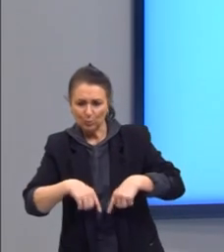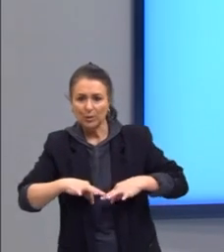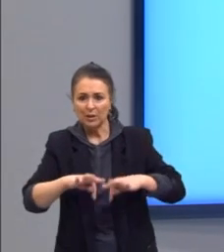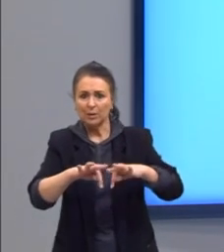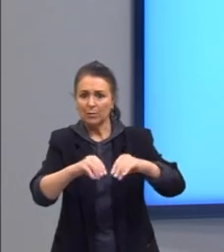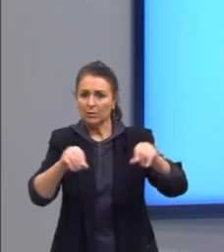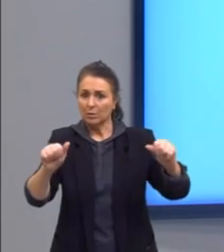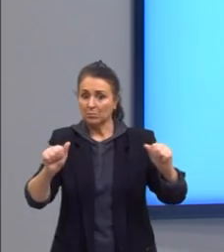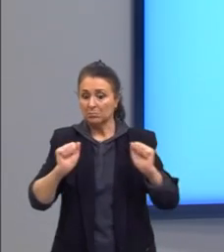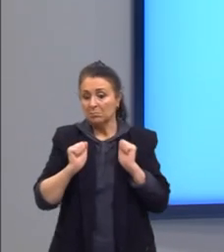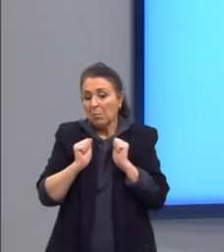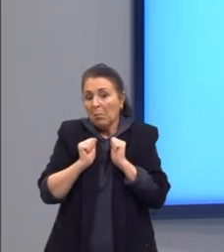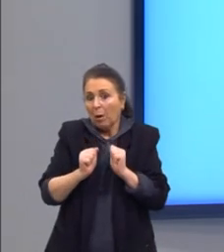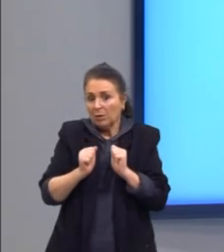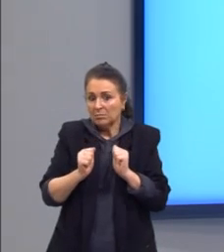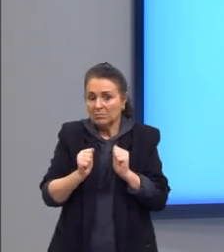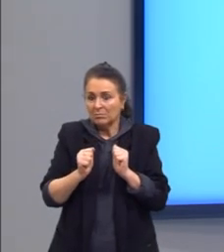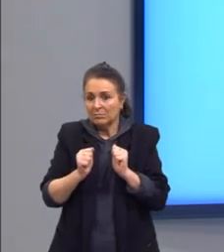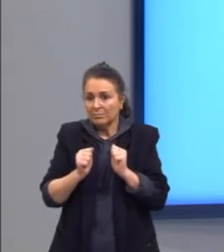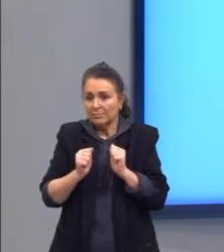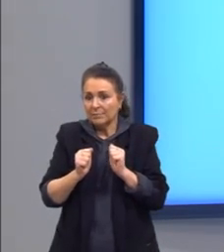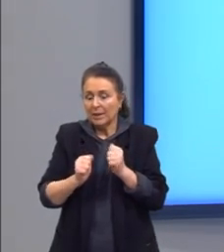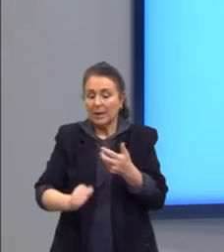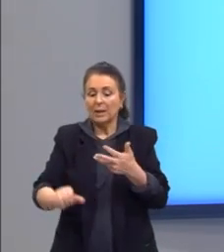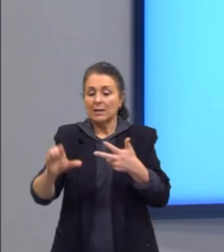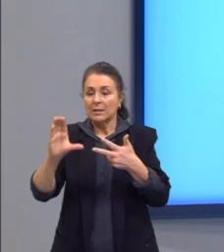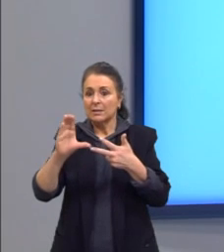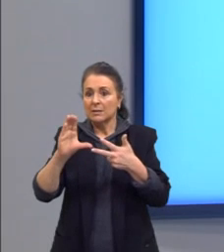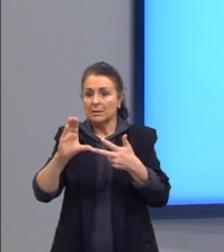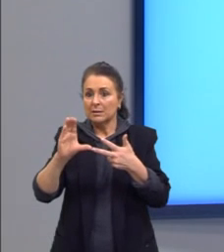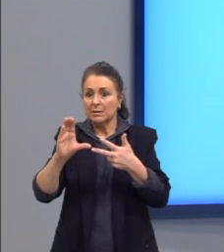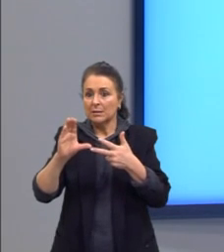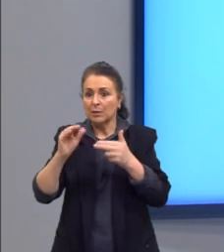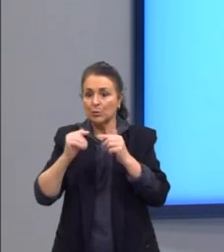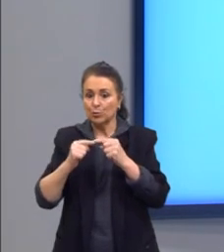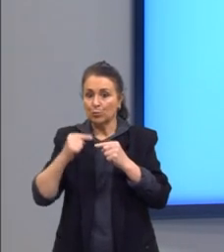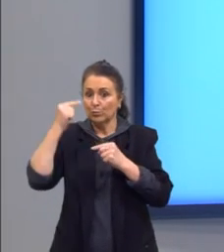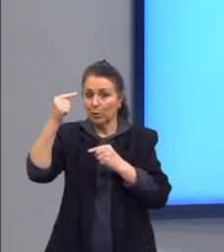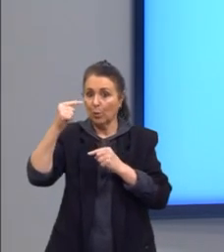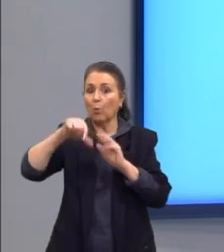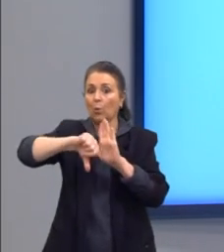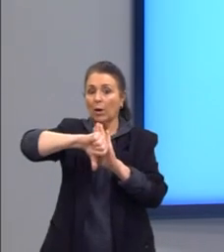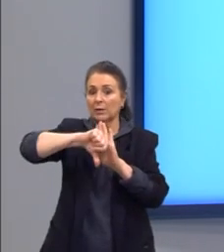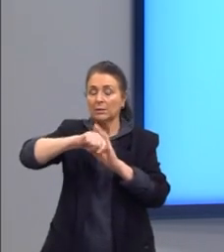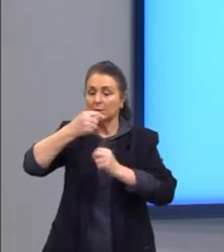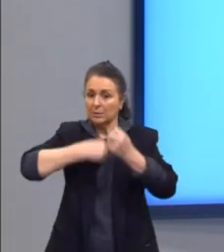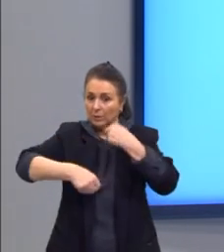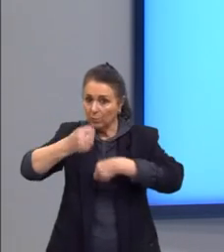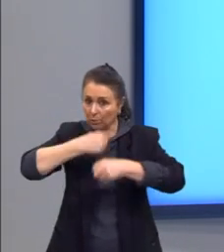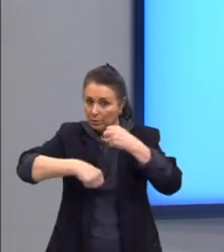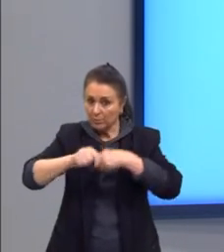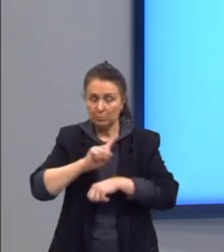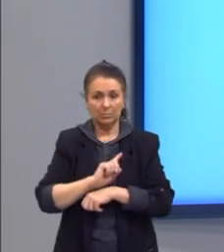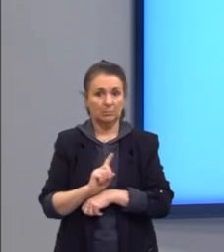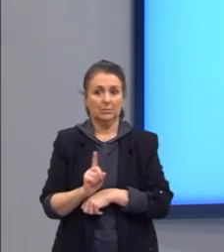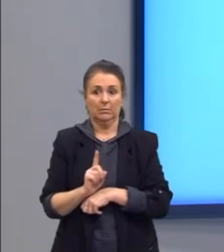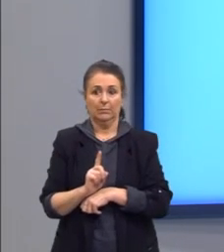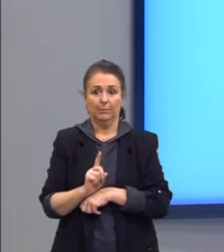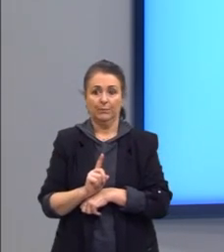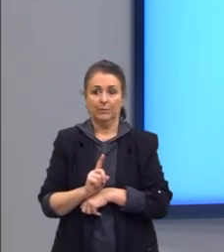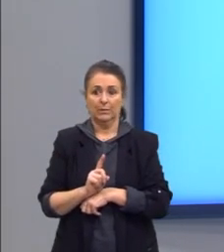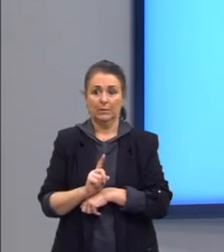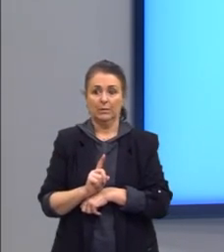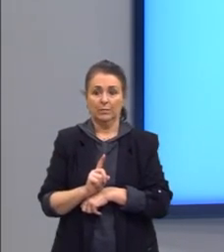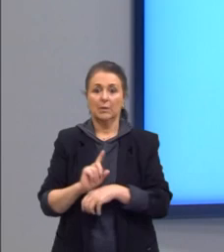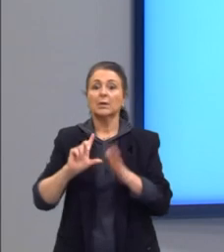Pode ser, né? Acirrou, mas vamos ver as outras. Superou as crises econômicas? Também não, Pelo contrário. Você